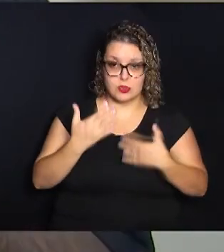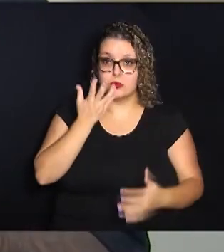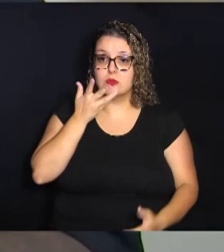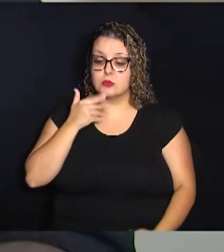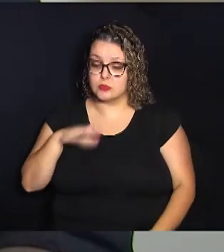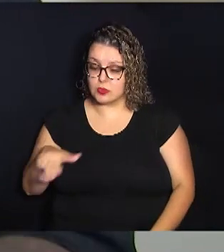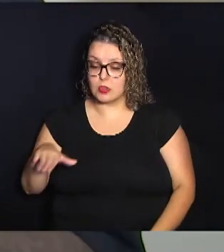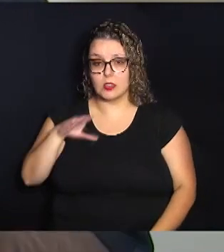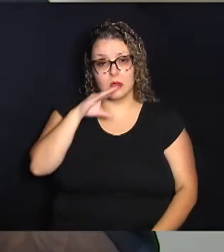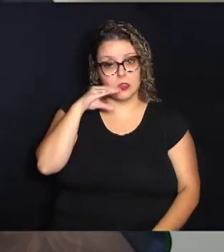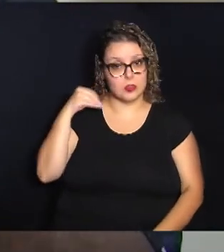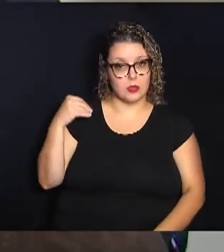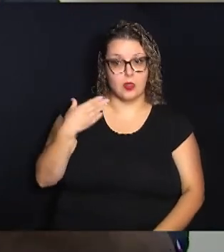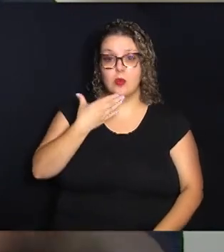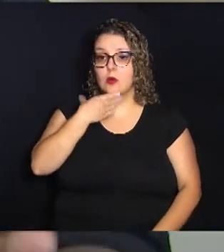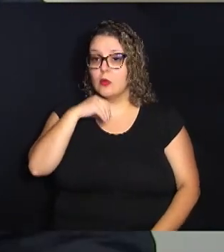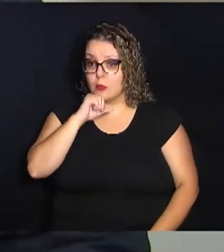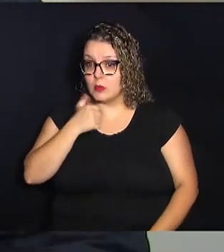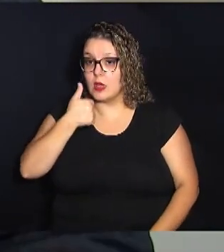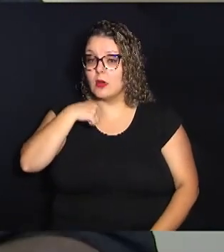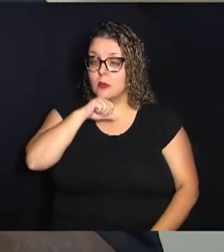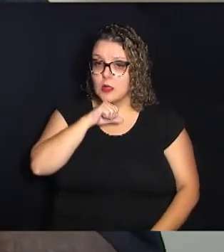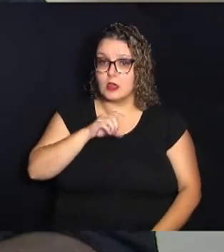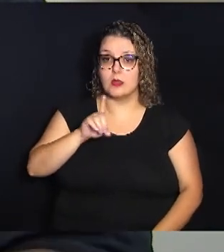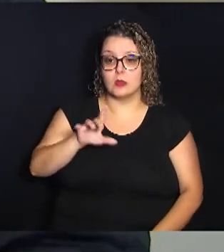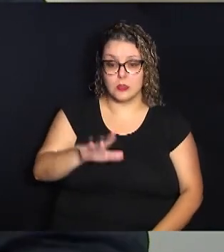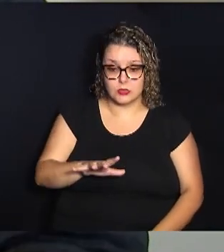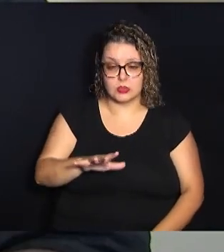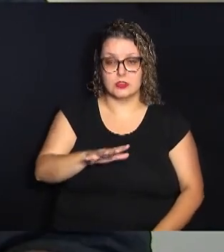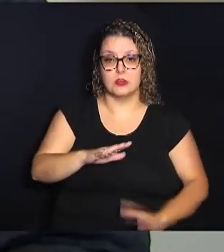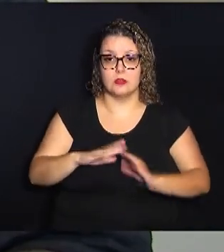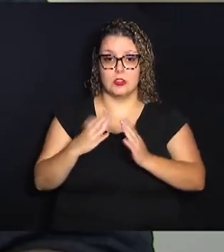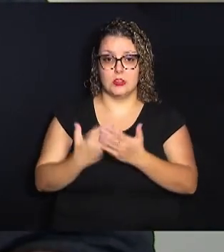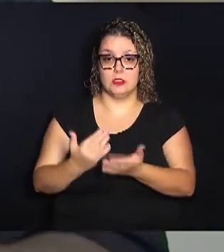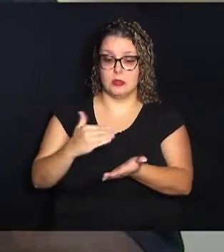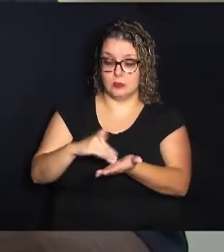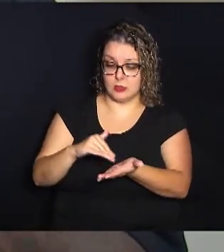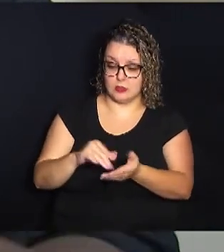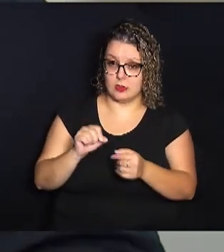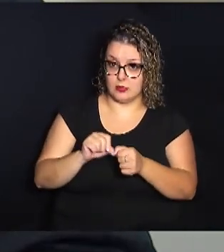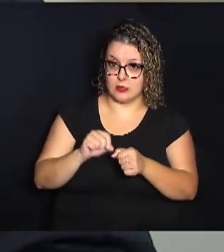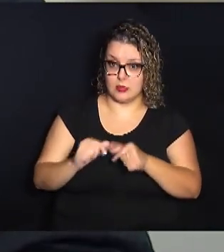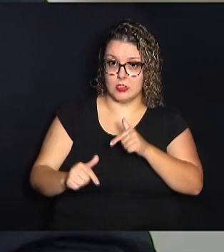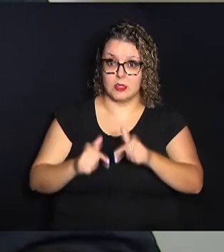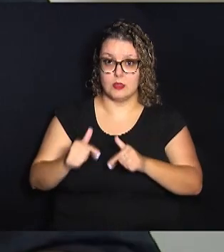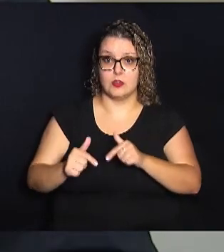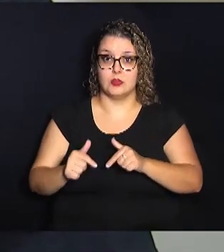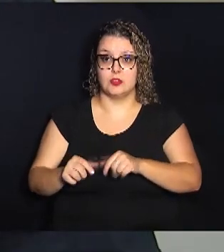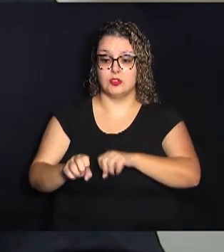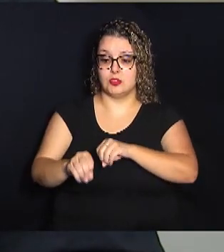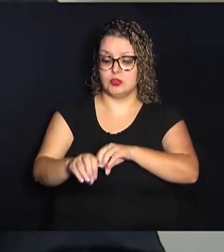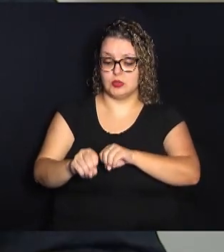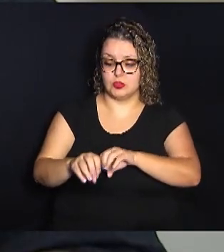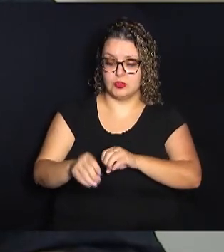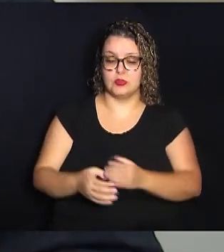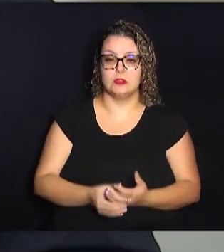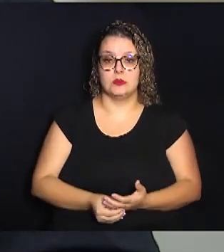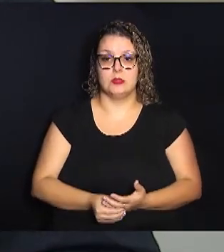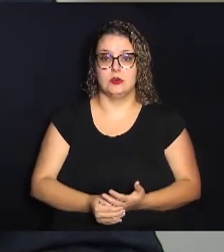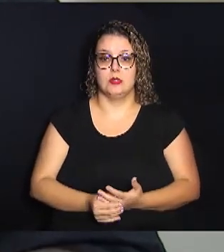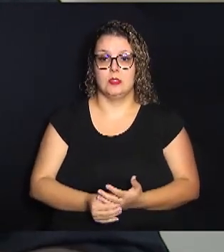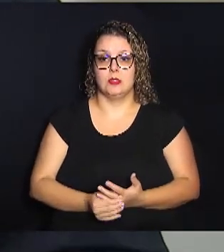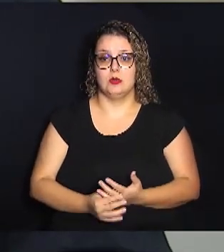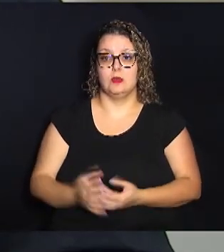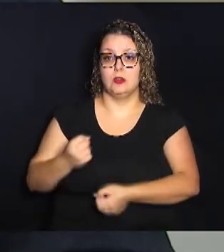adolescentes, com os pais e também com as direções da escola. Então a Secretaria, por exemplo, ela realiza um trabalho de formação. O ano passado, a Secretaria Municipal